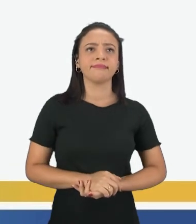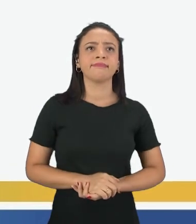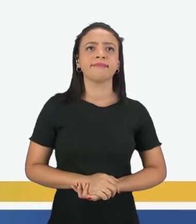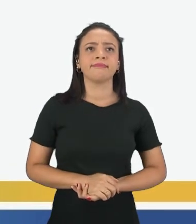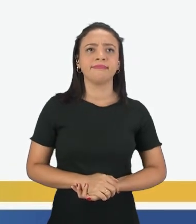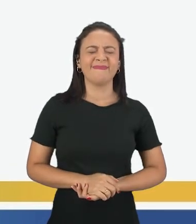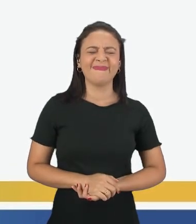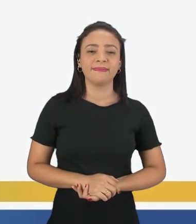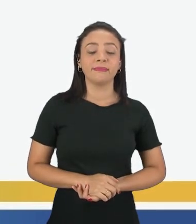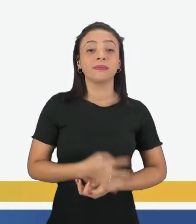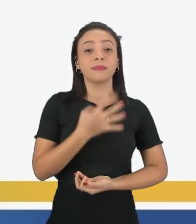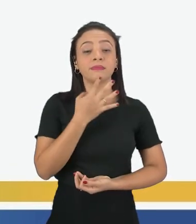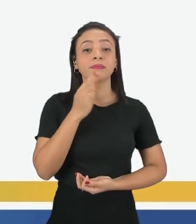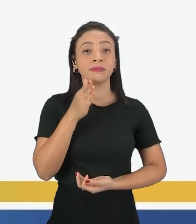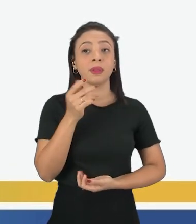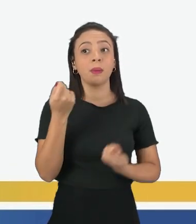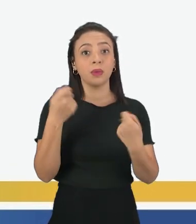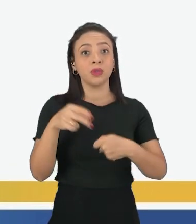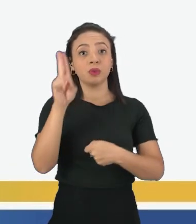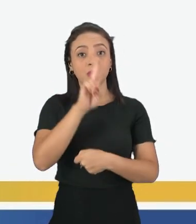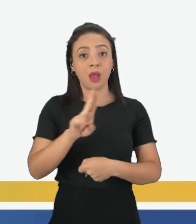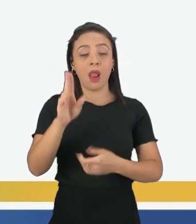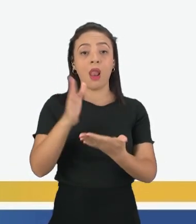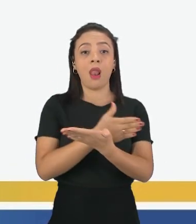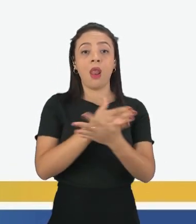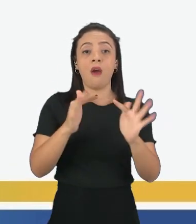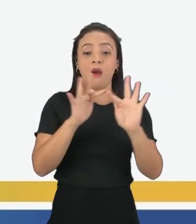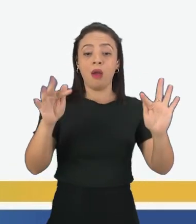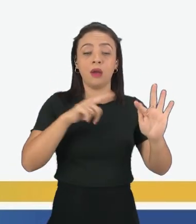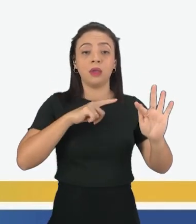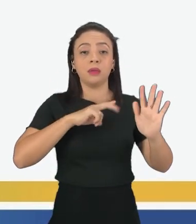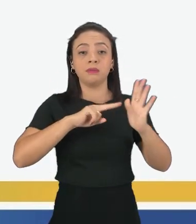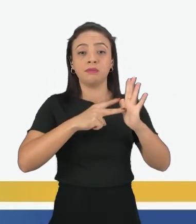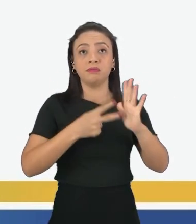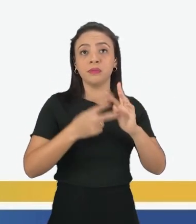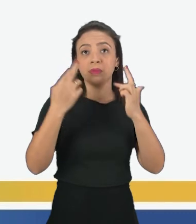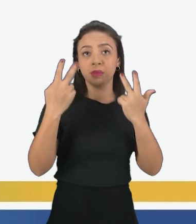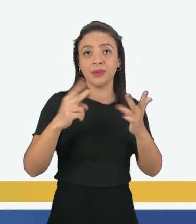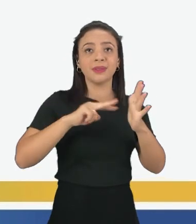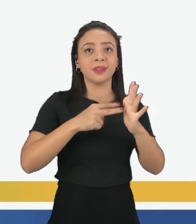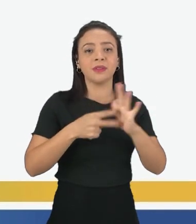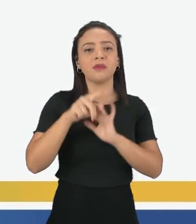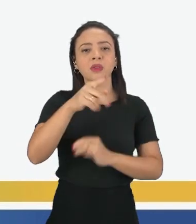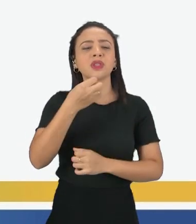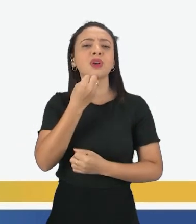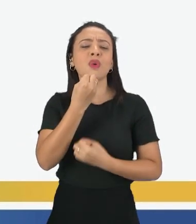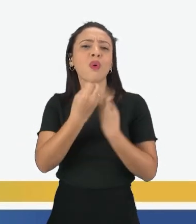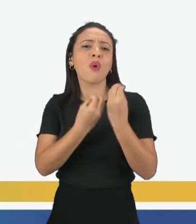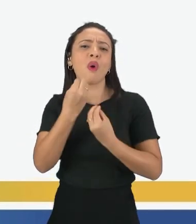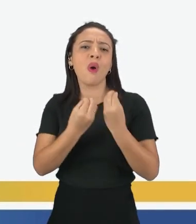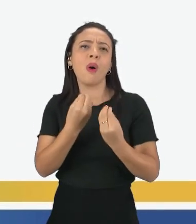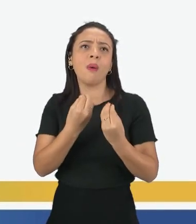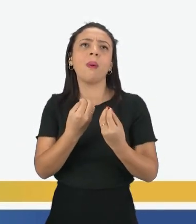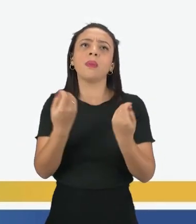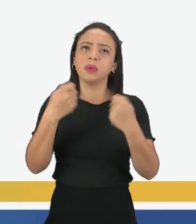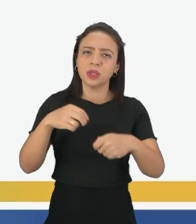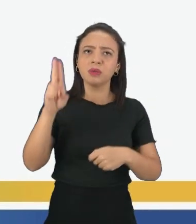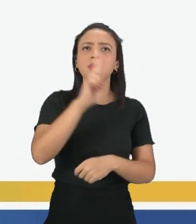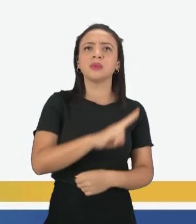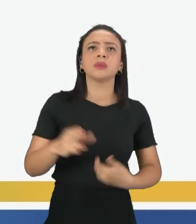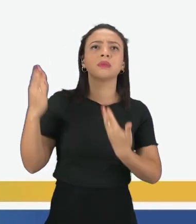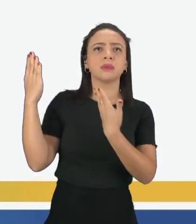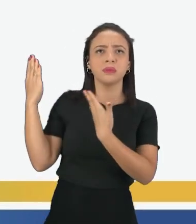significado. Nós vimos que a gente pode usar algumas frases ali com esse mesmo sentido de como você está. Então a gente pode usar o how are you,